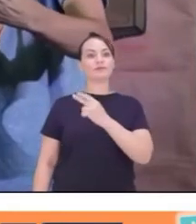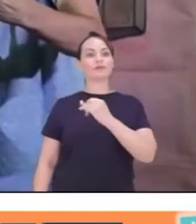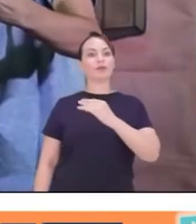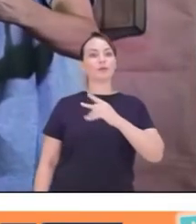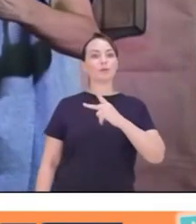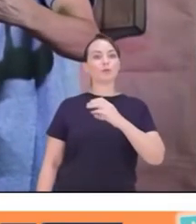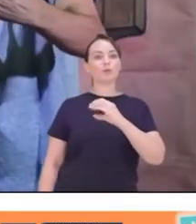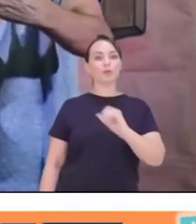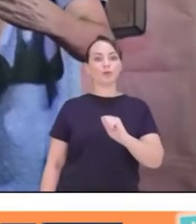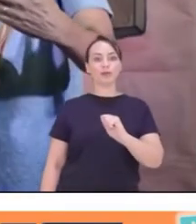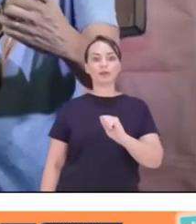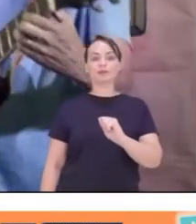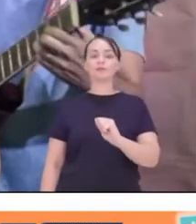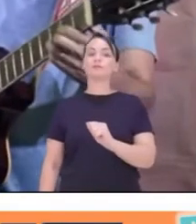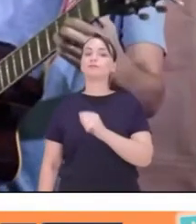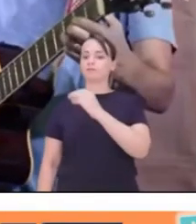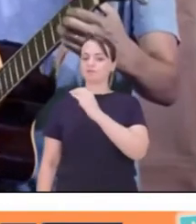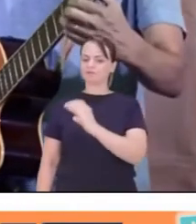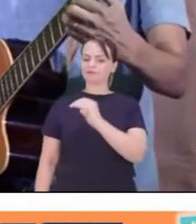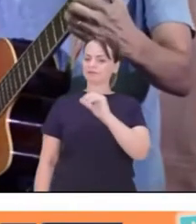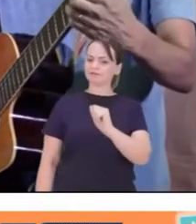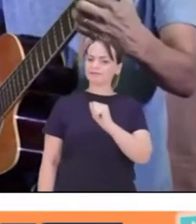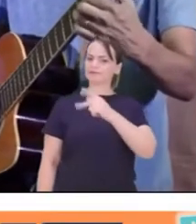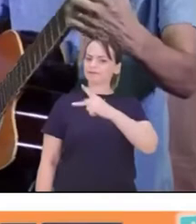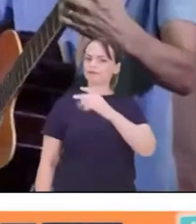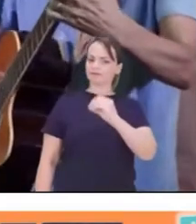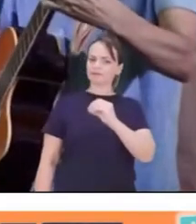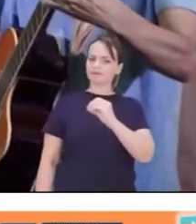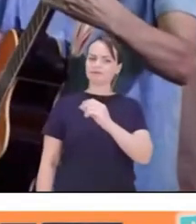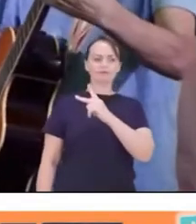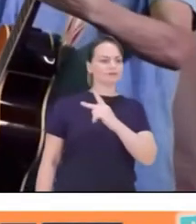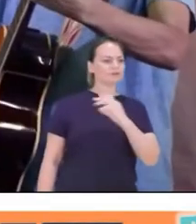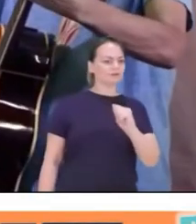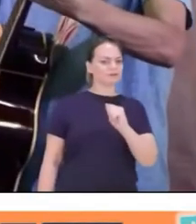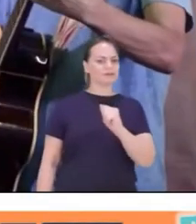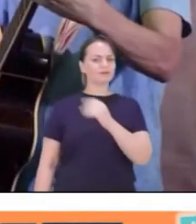se-ah-ka-pe-ô-po-ca-po